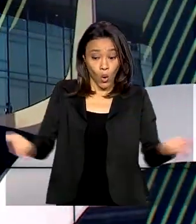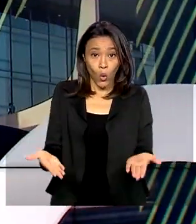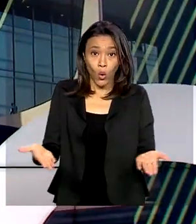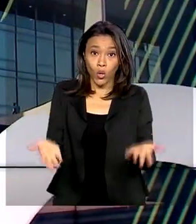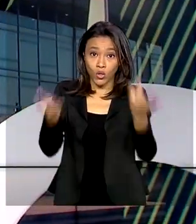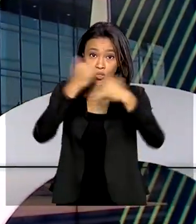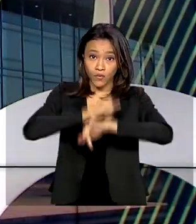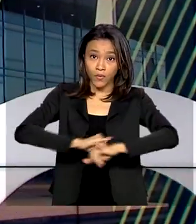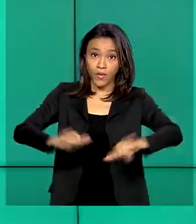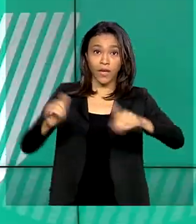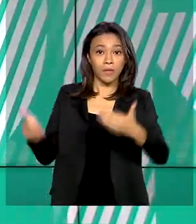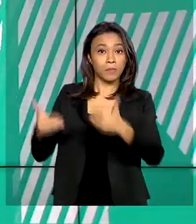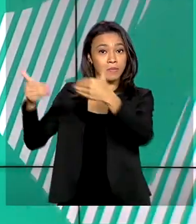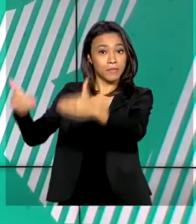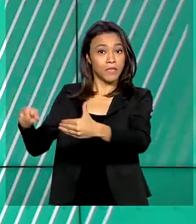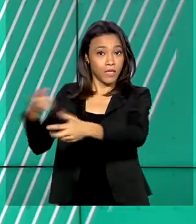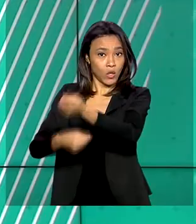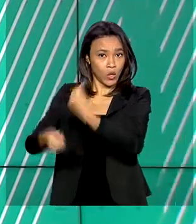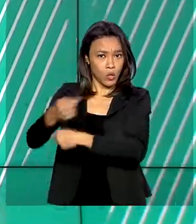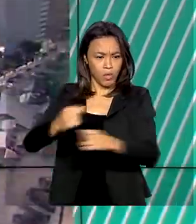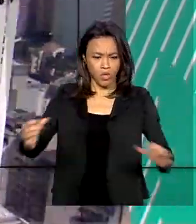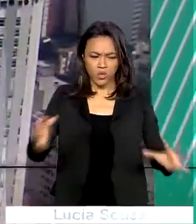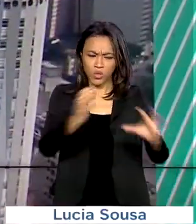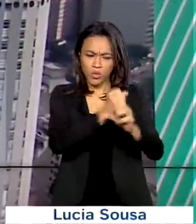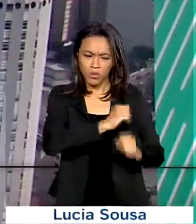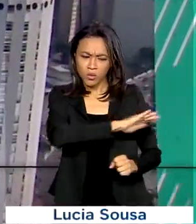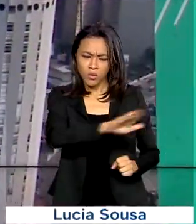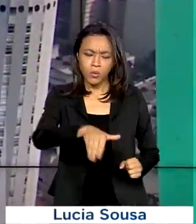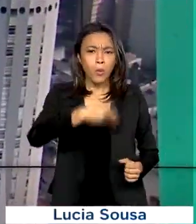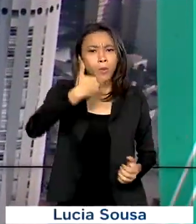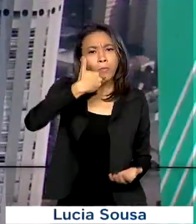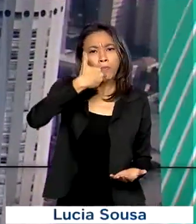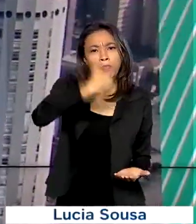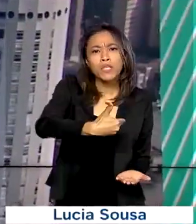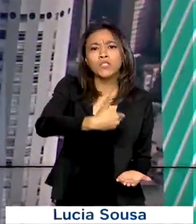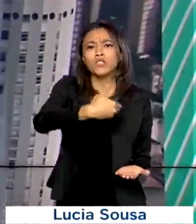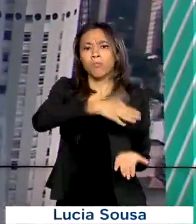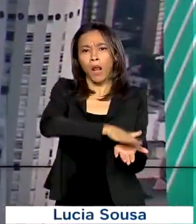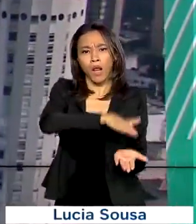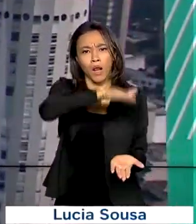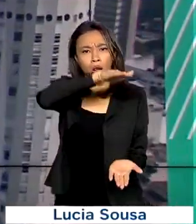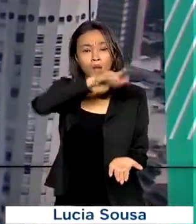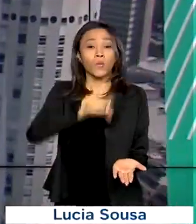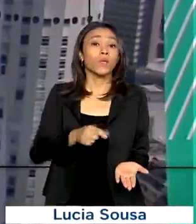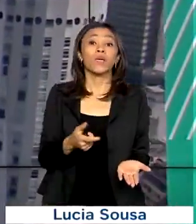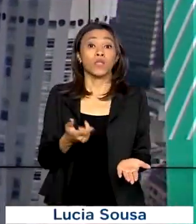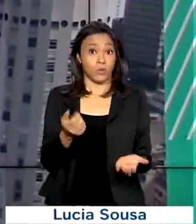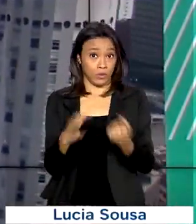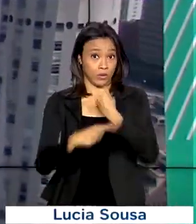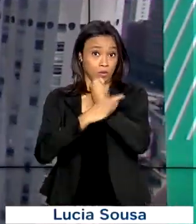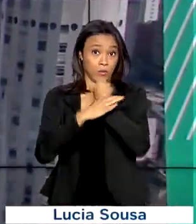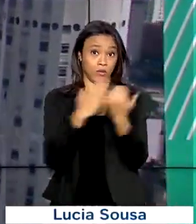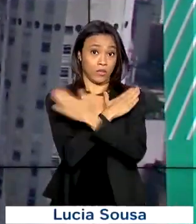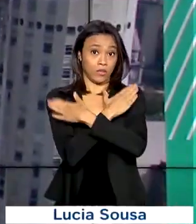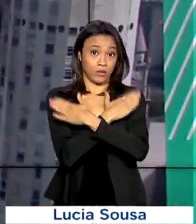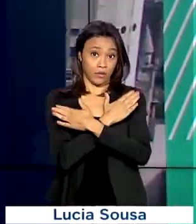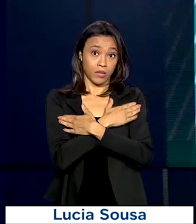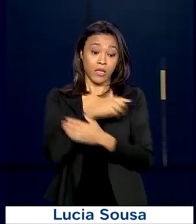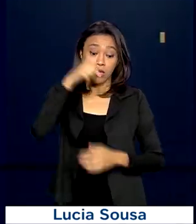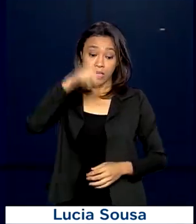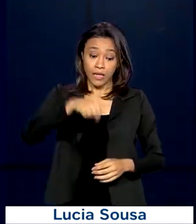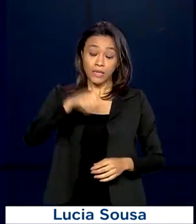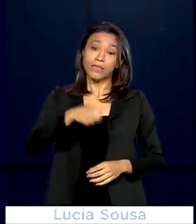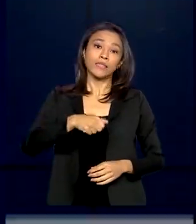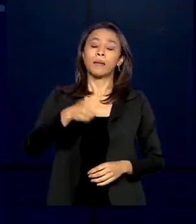pelo Ministério da Economia. A quantidade total de requerimentos do seguro-desemprego registrada na primeira quinzena deste mês de abril